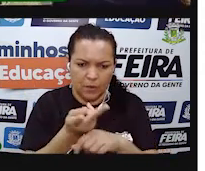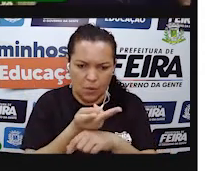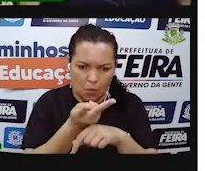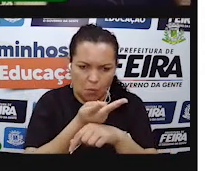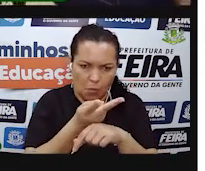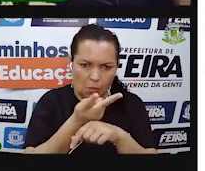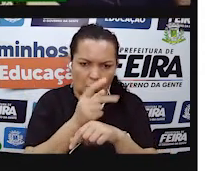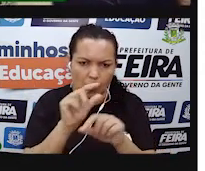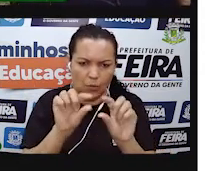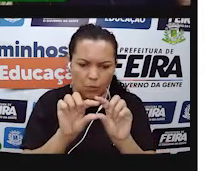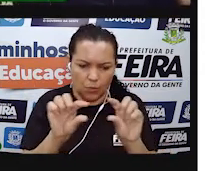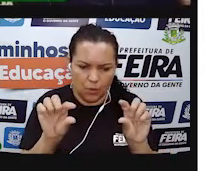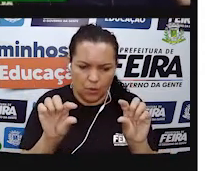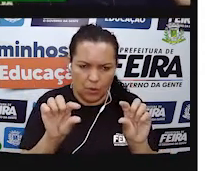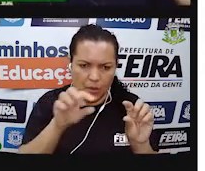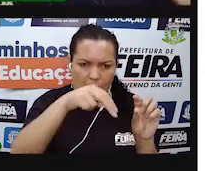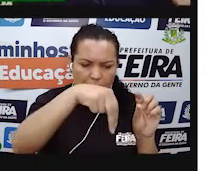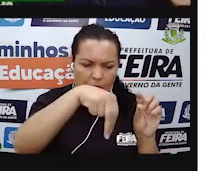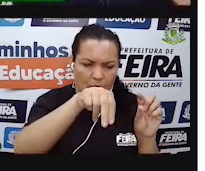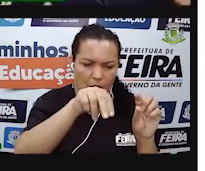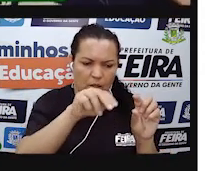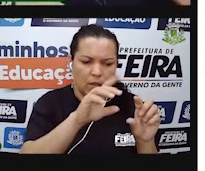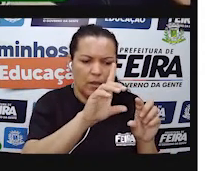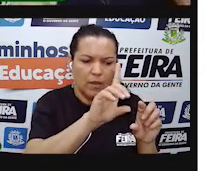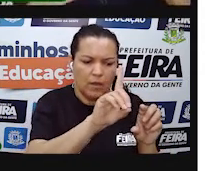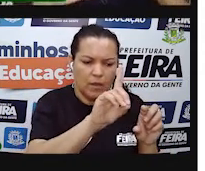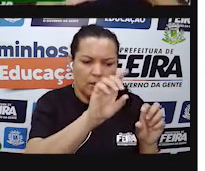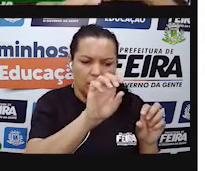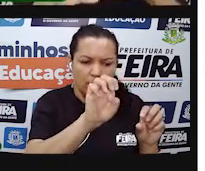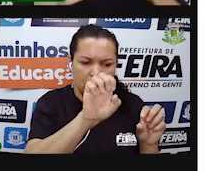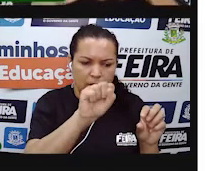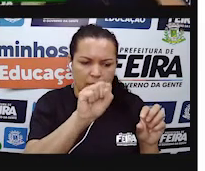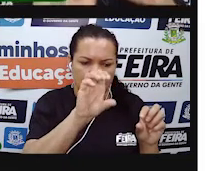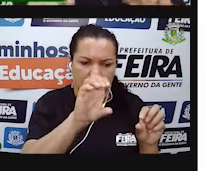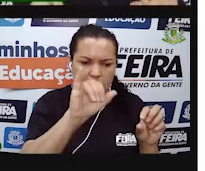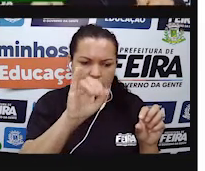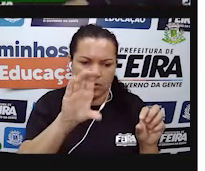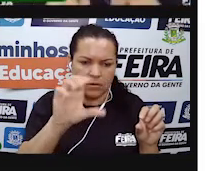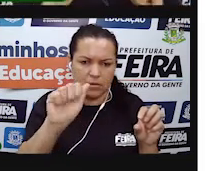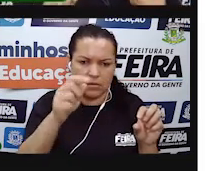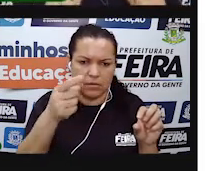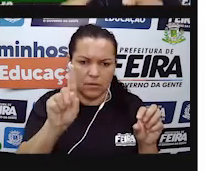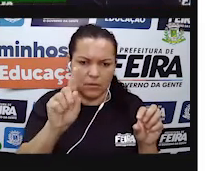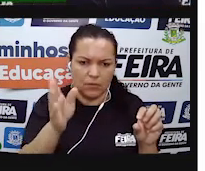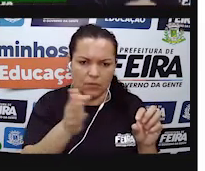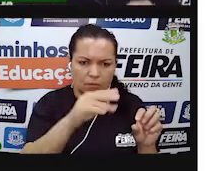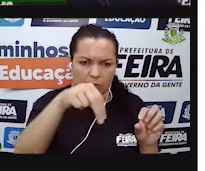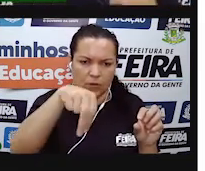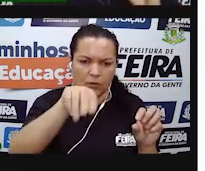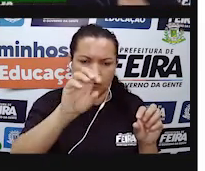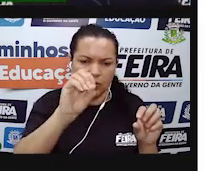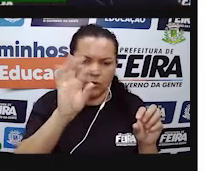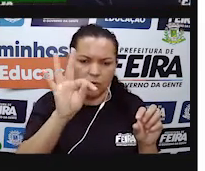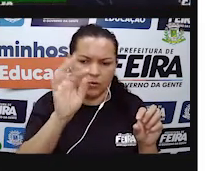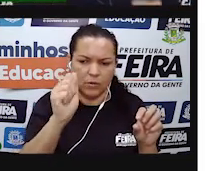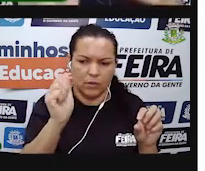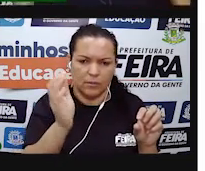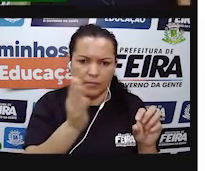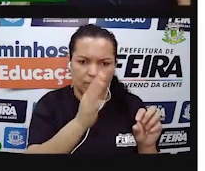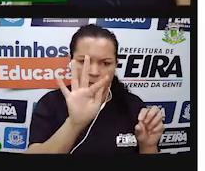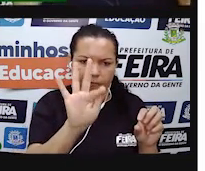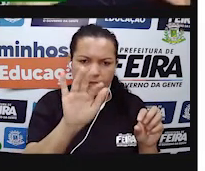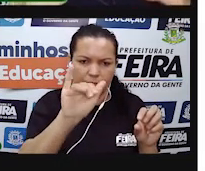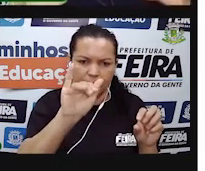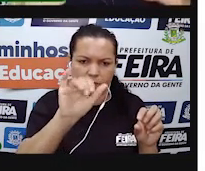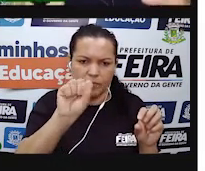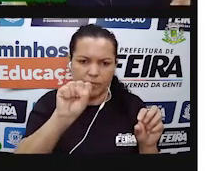mão. Se não está, corre lá, pega rapidinho e procura essa parte que tem assim, Descrição da Nota Fiscal. Quando